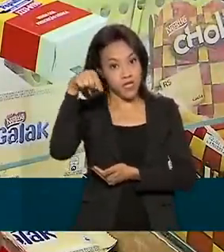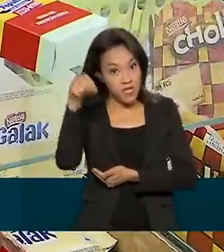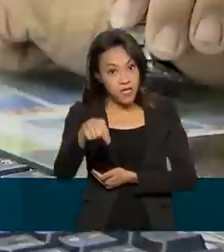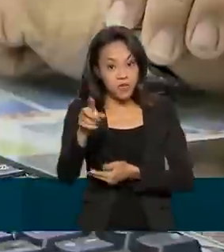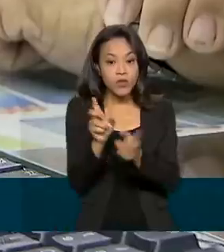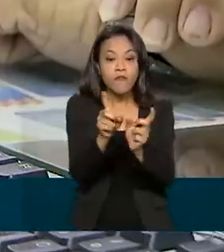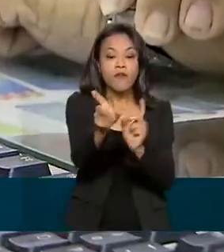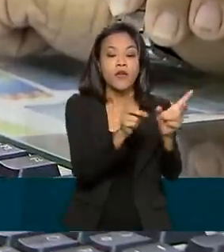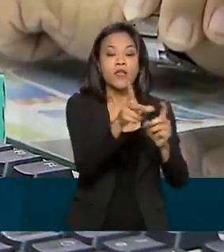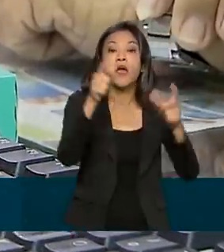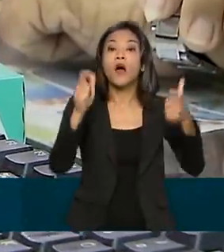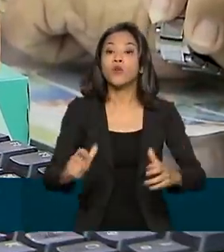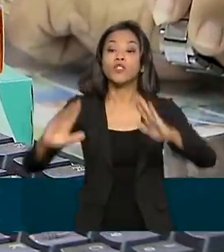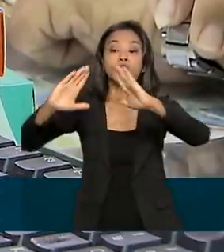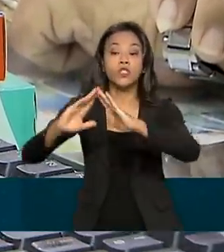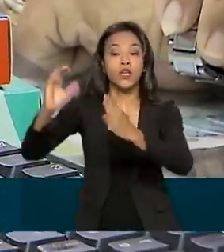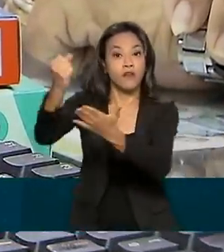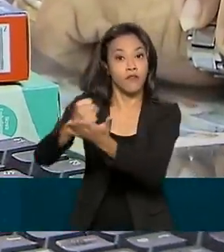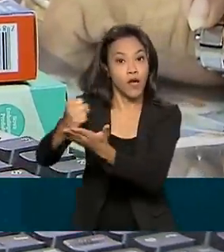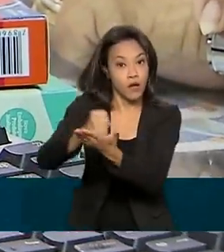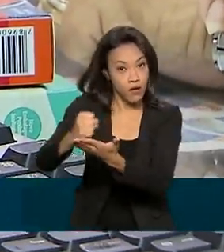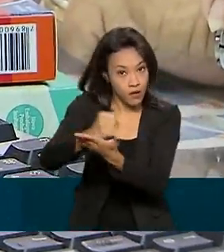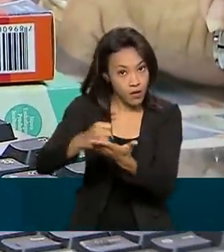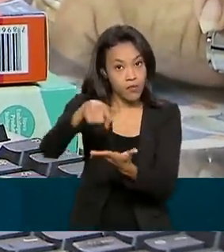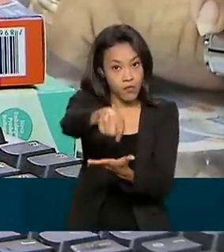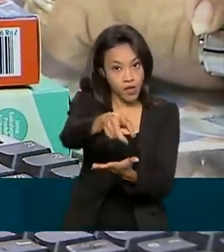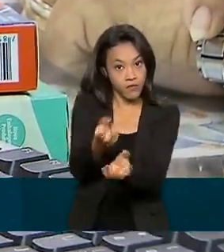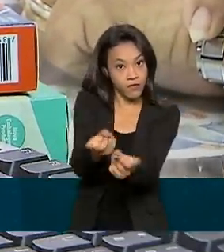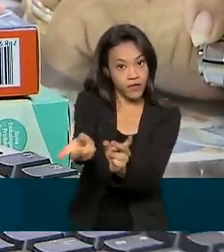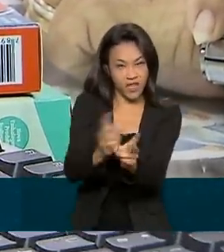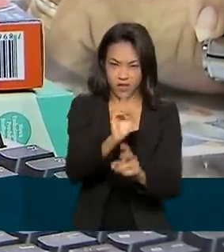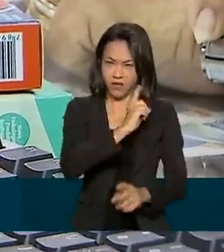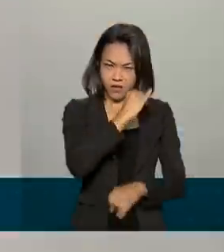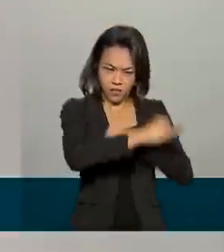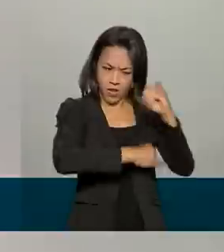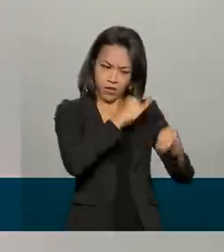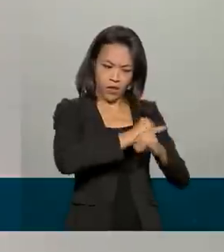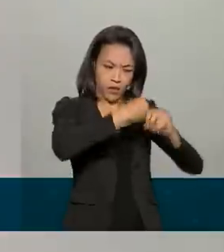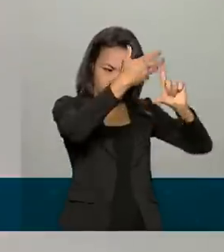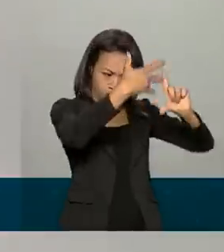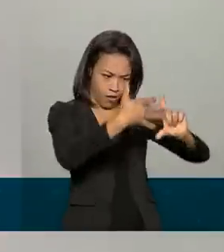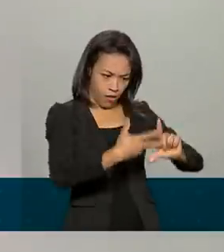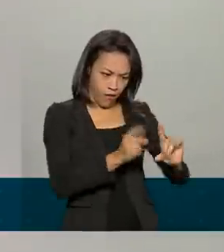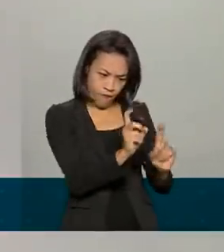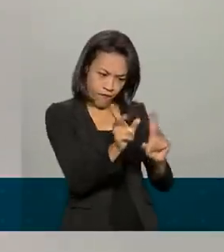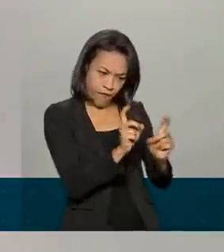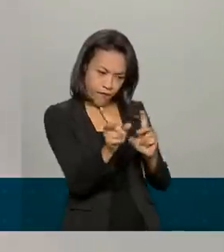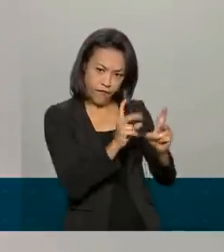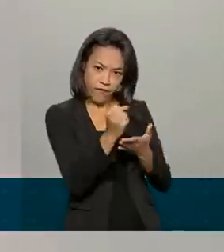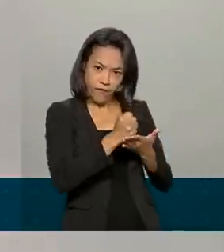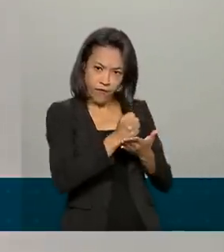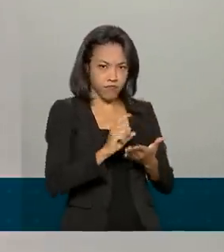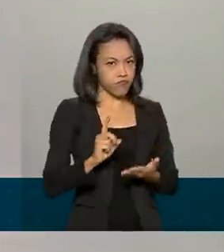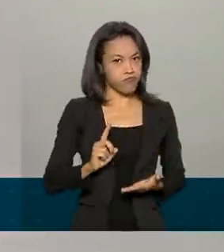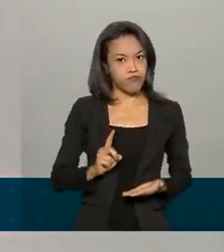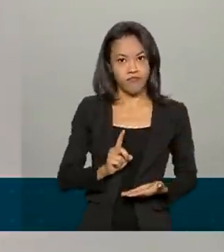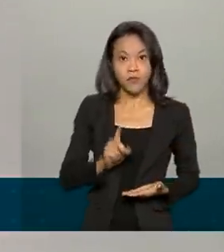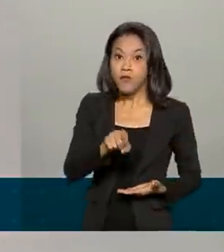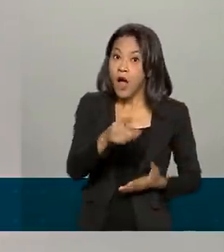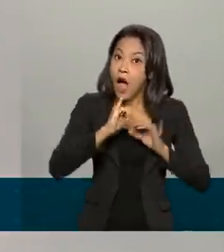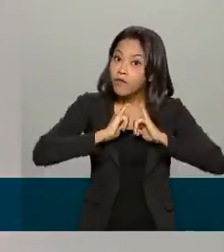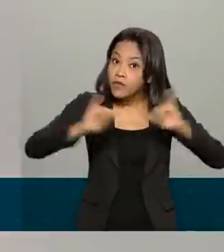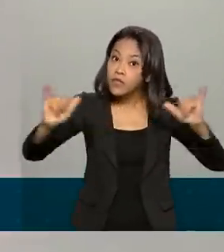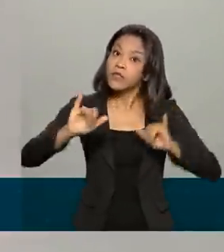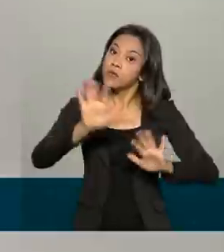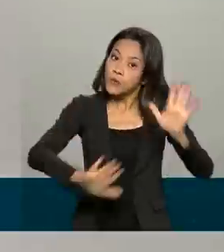pode ocorrer em farmácias ou drogarias e não pela internet. A agência alerta a população para não